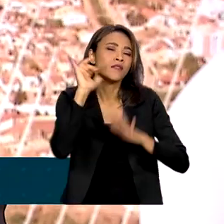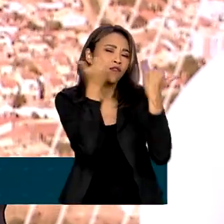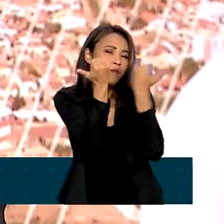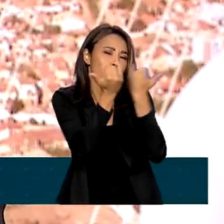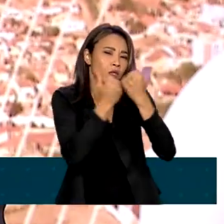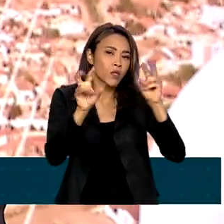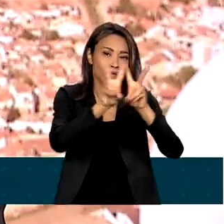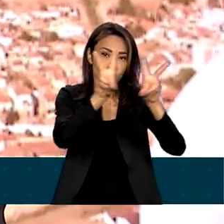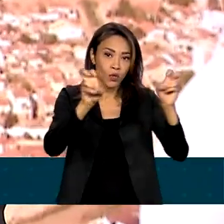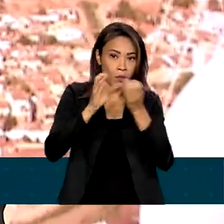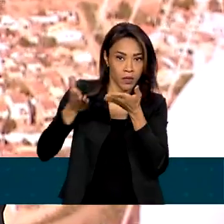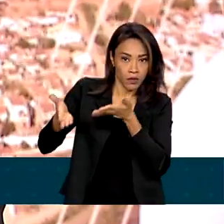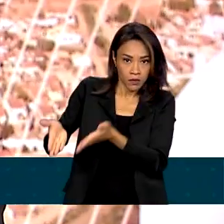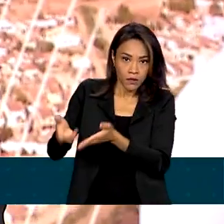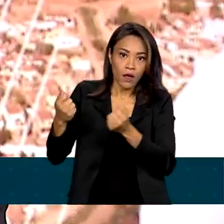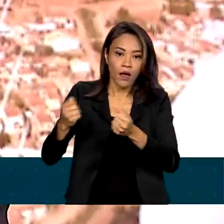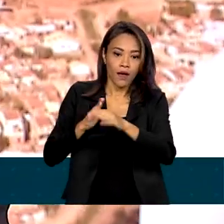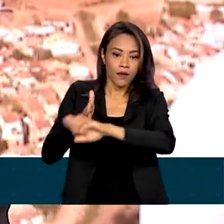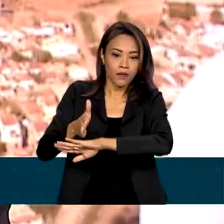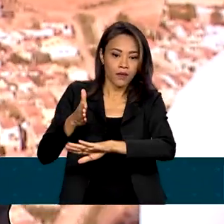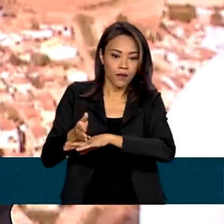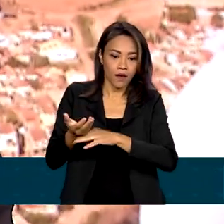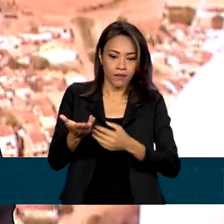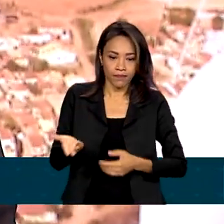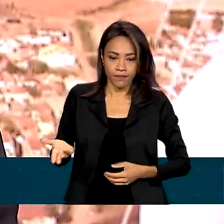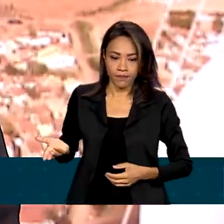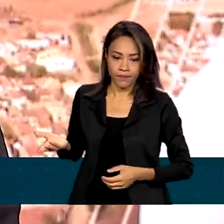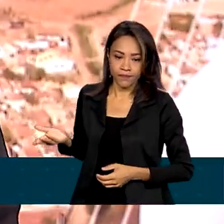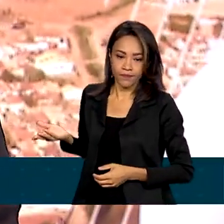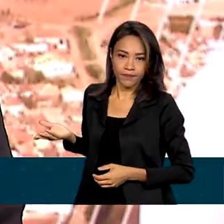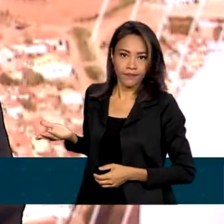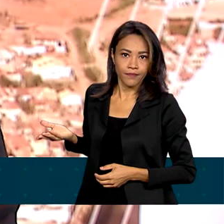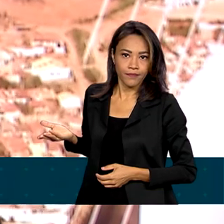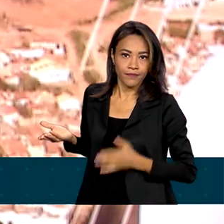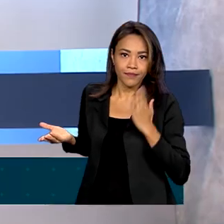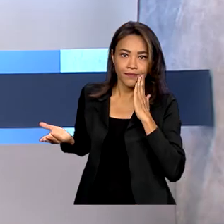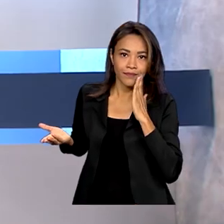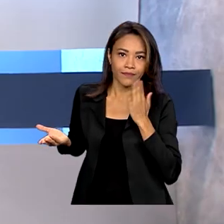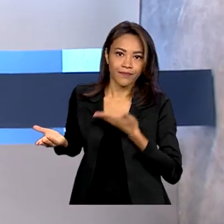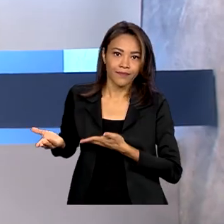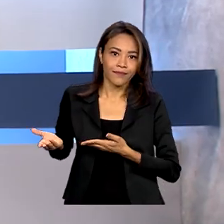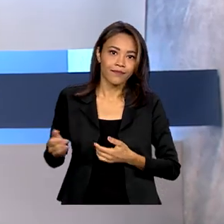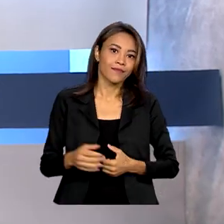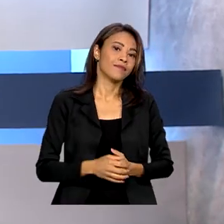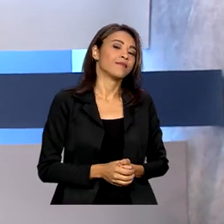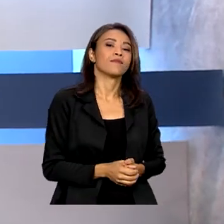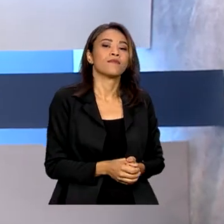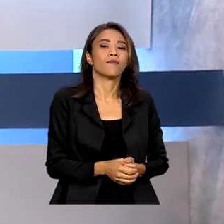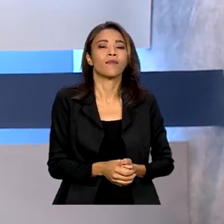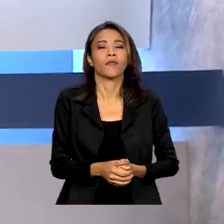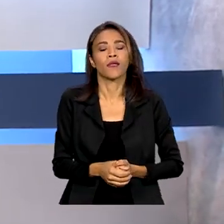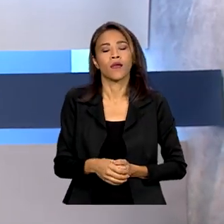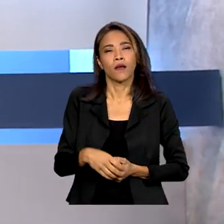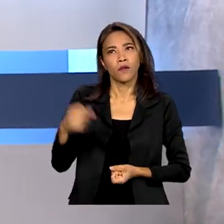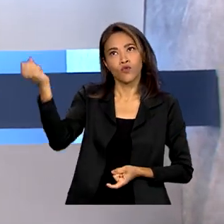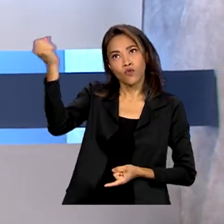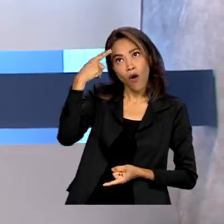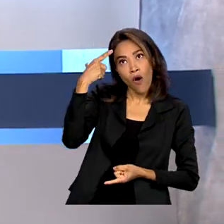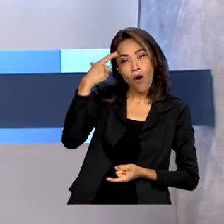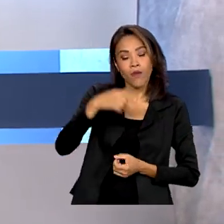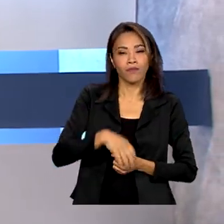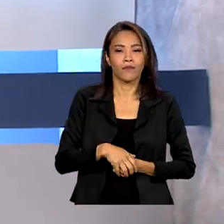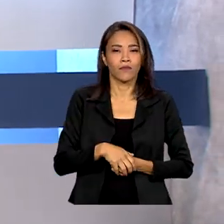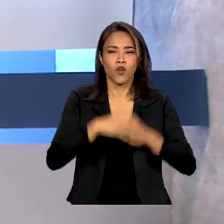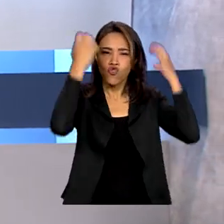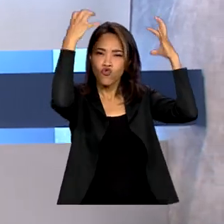sobre o investimento, é só acessar o site do Tesouro Direto. Uma hora faz sol, outra